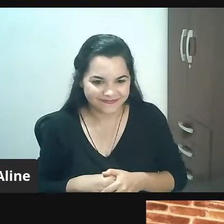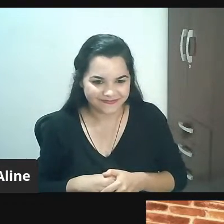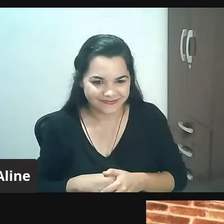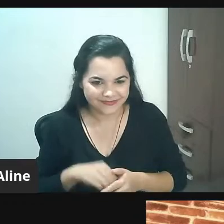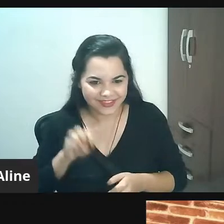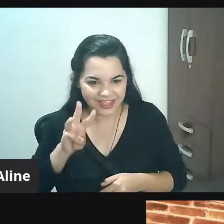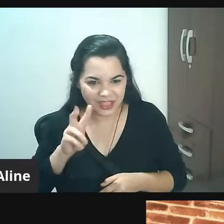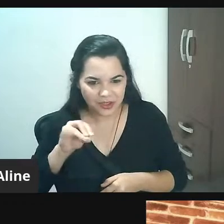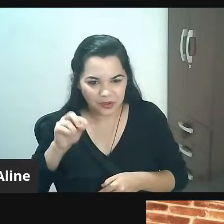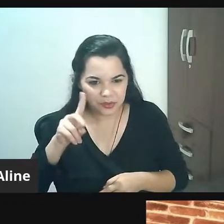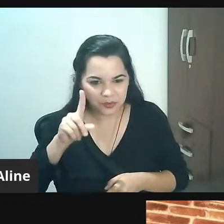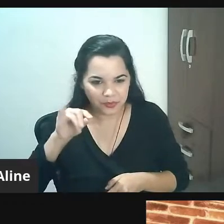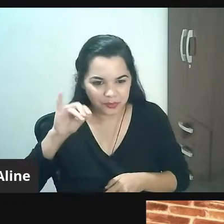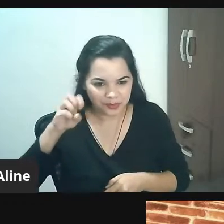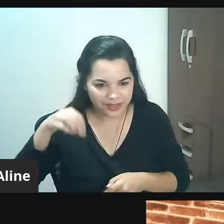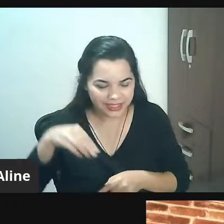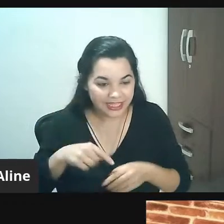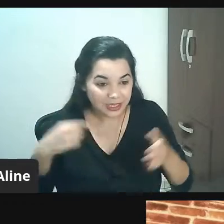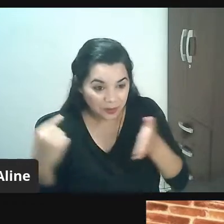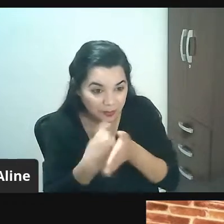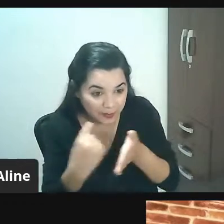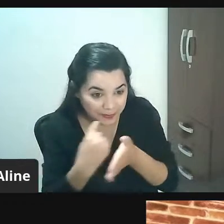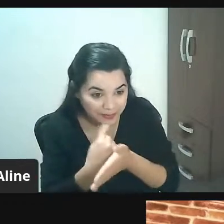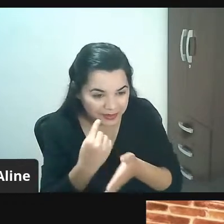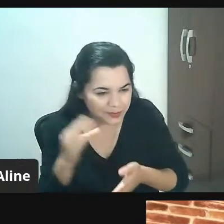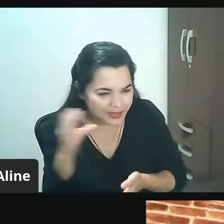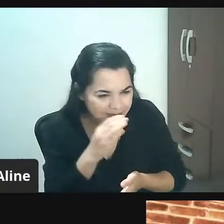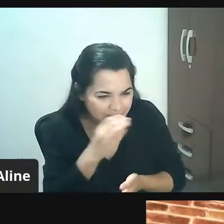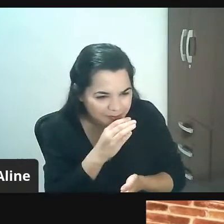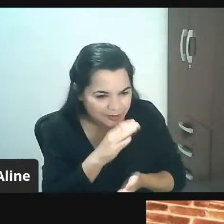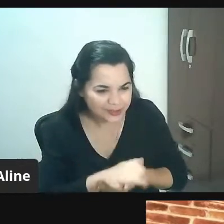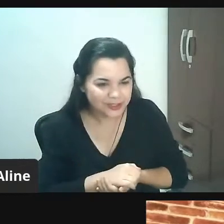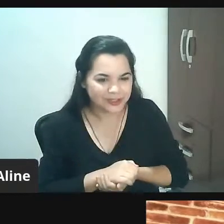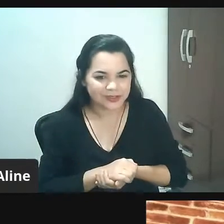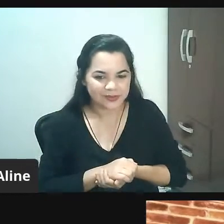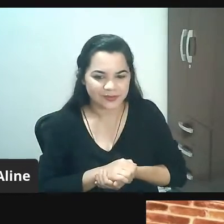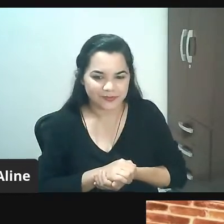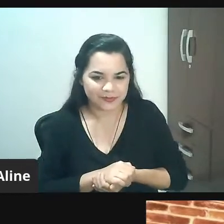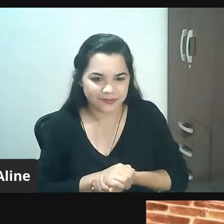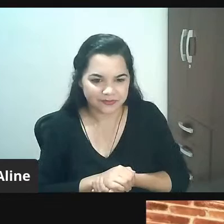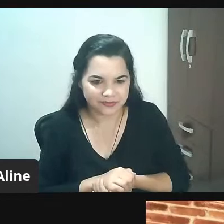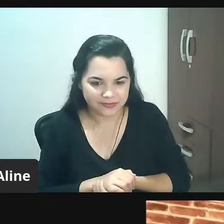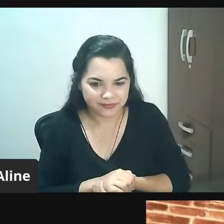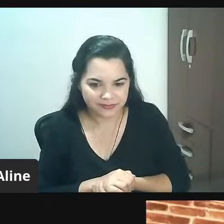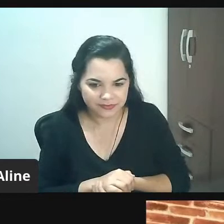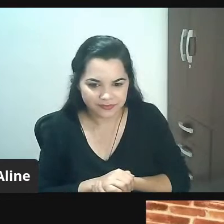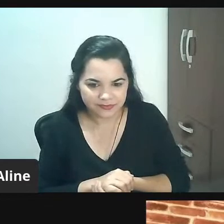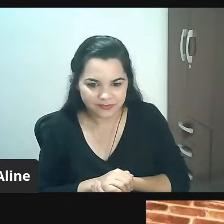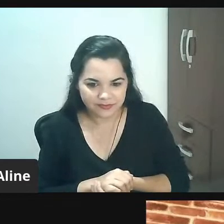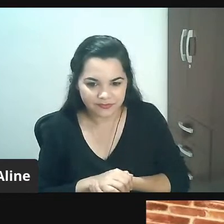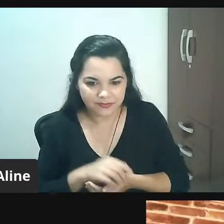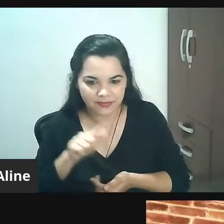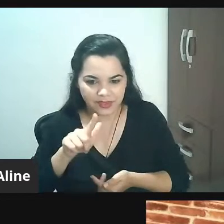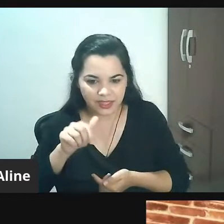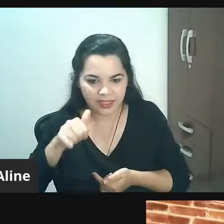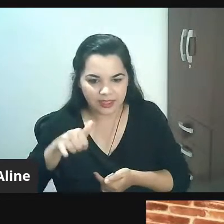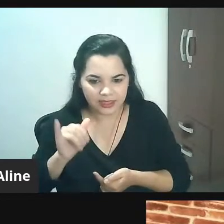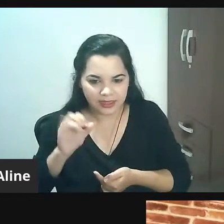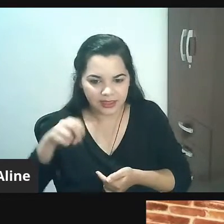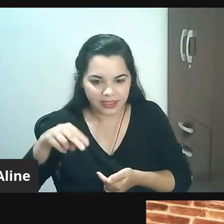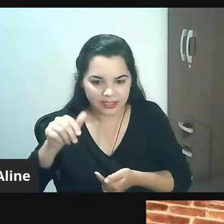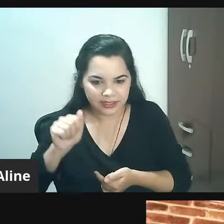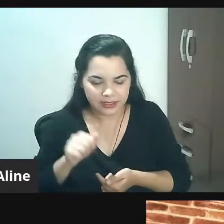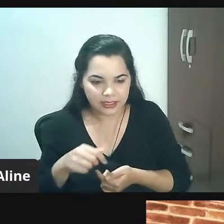perguntinha aqui no nosso encerramento se você puder responder a Laiana está perguntando se você tem alguma